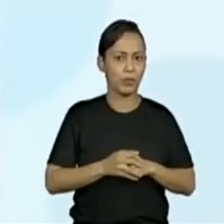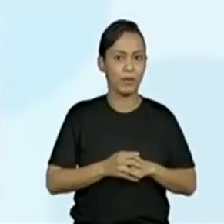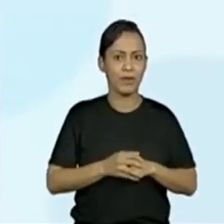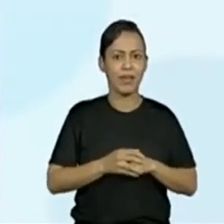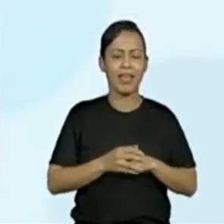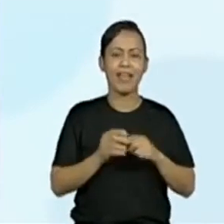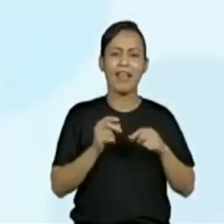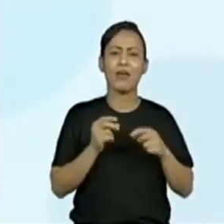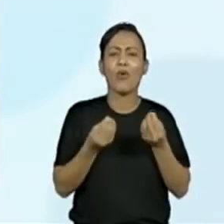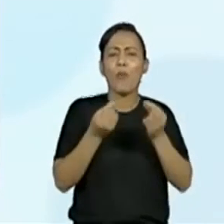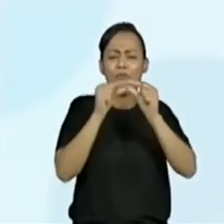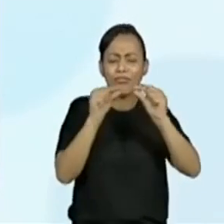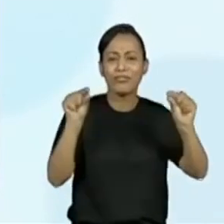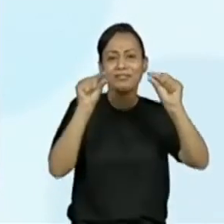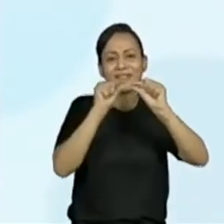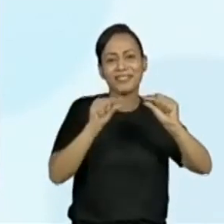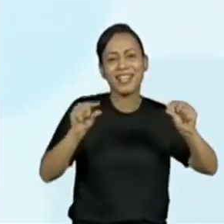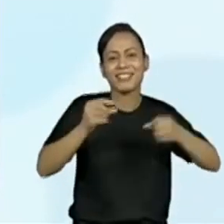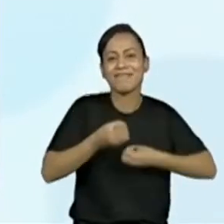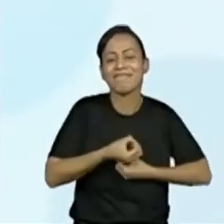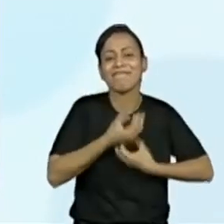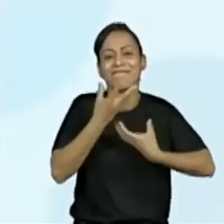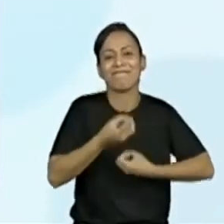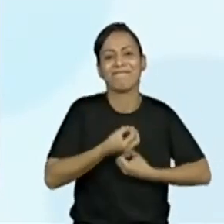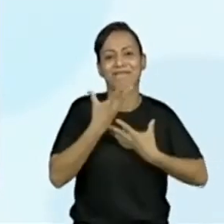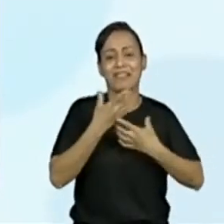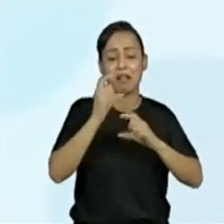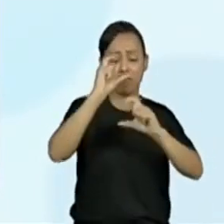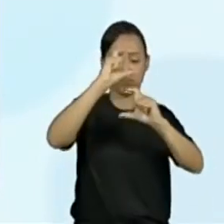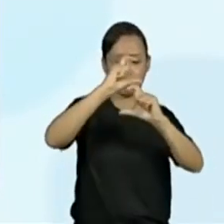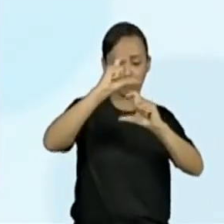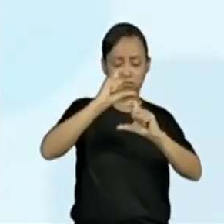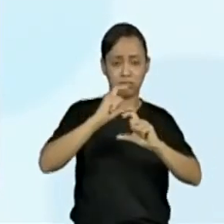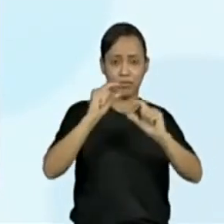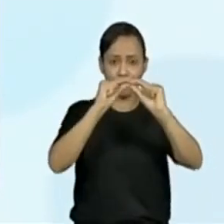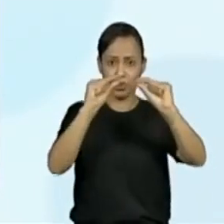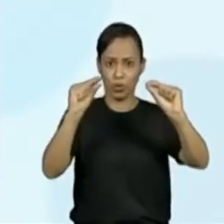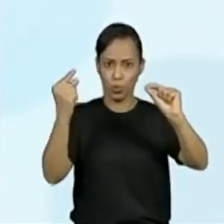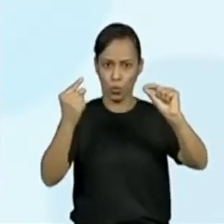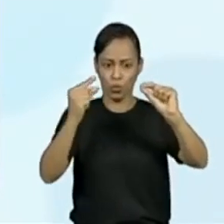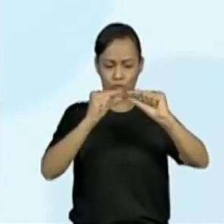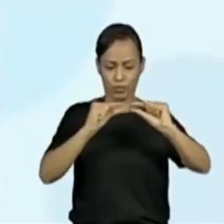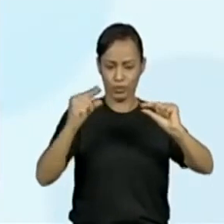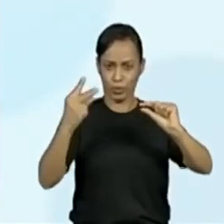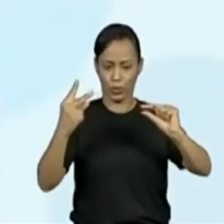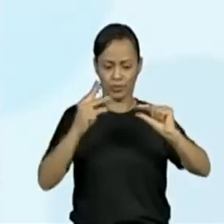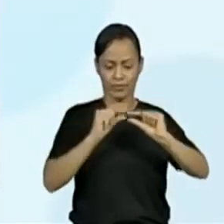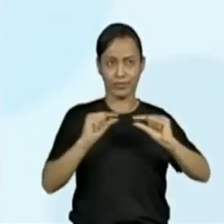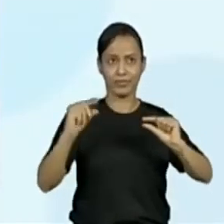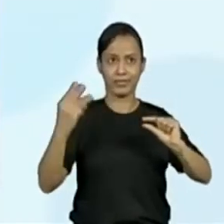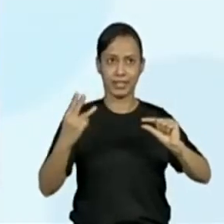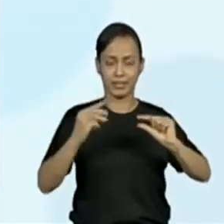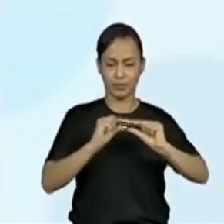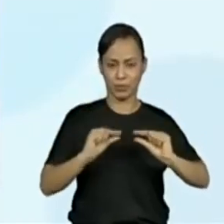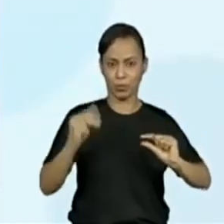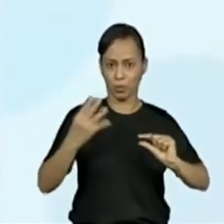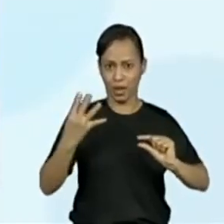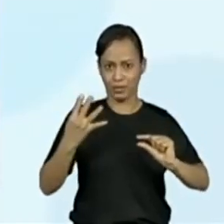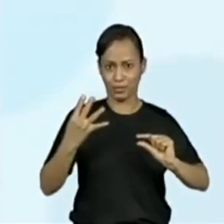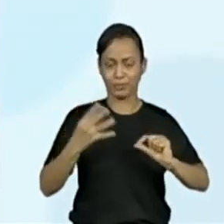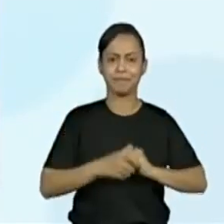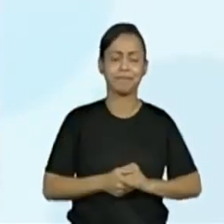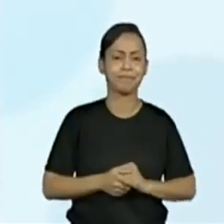Um verso. Por quê? Porque a quadrinha, cada linha da quadrinha, ela é um verso. A gente já estudou isso. Mas eu vou retomar para vocês lembrarem.